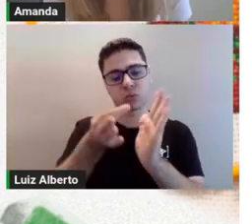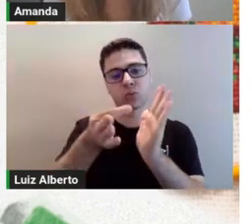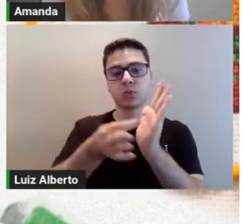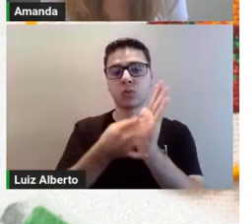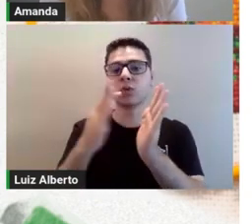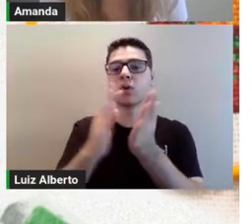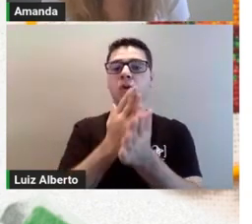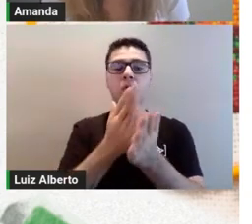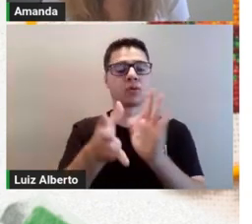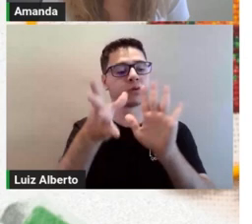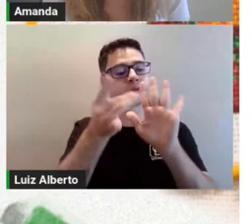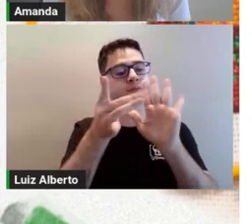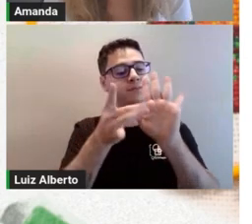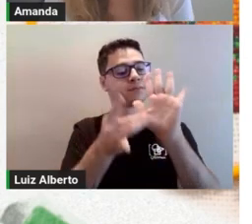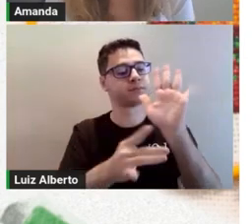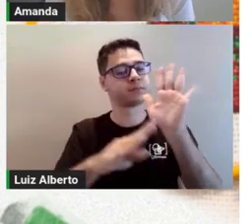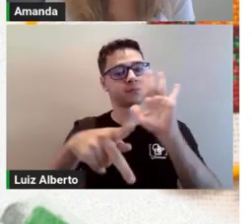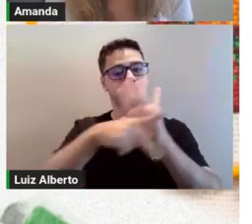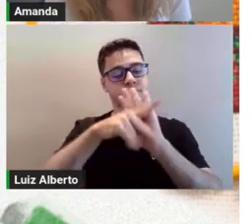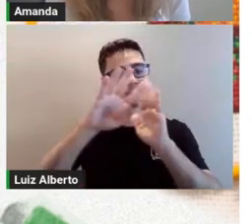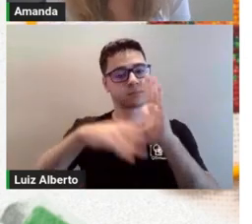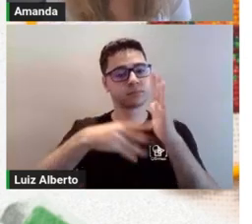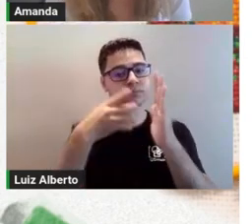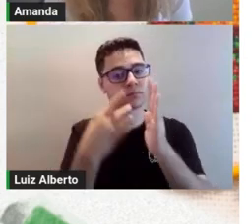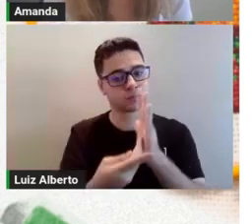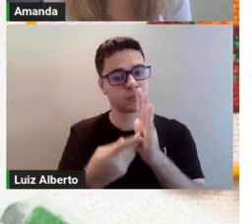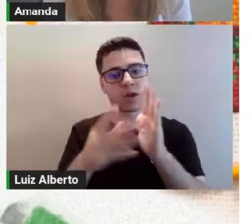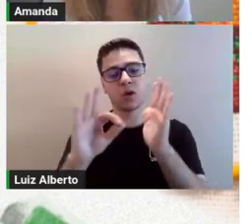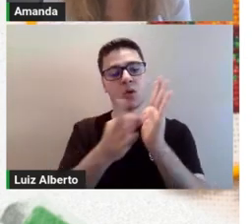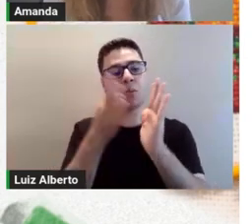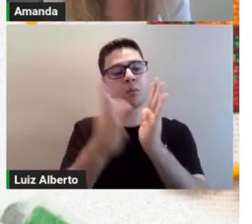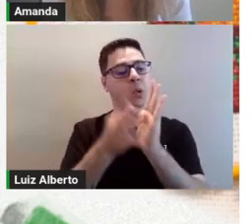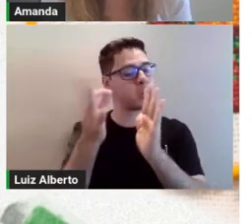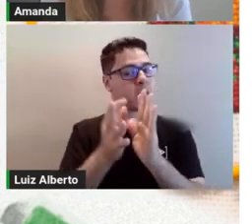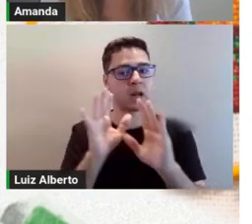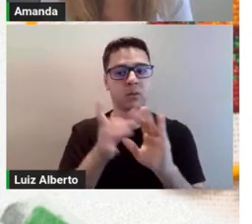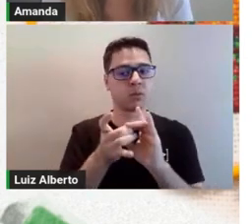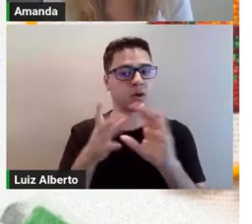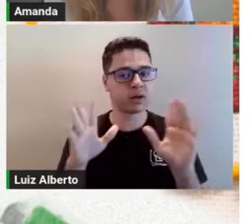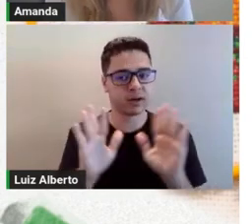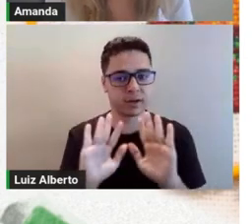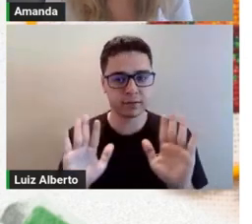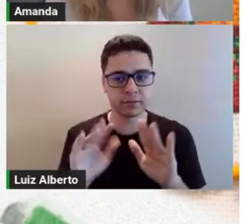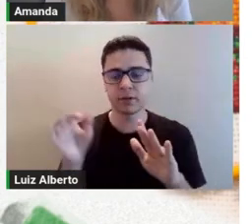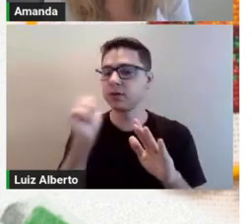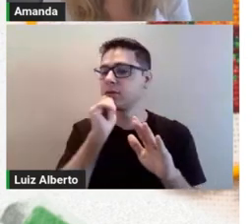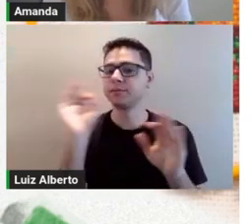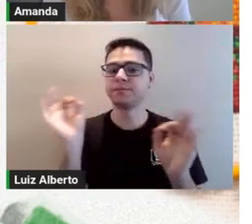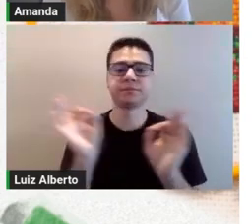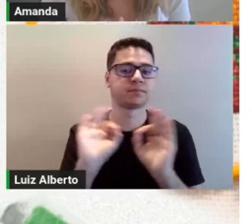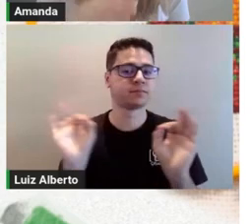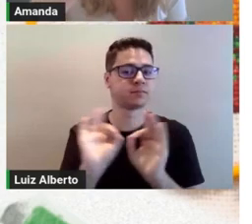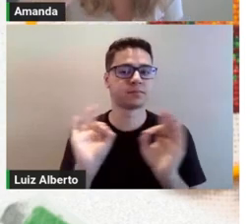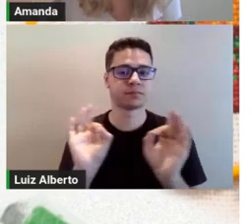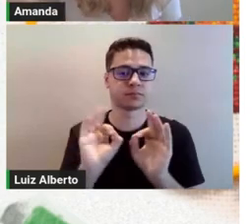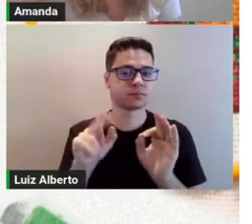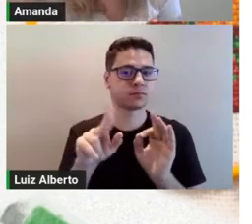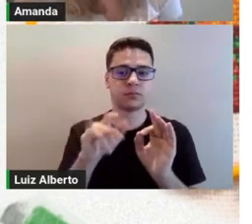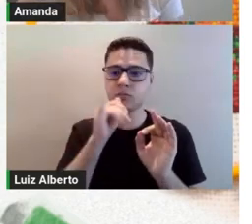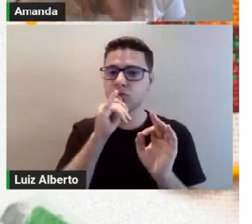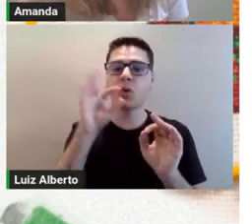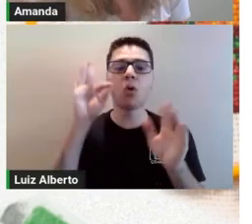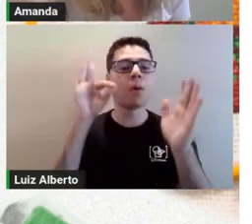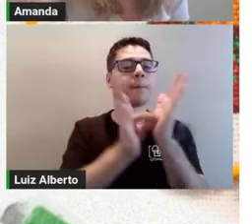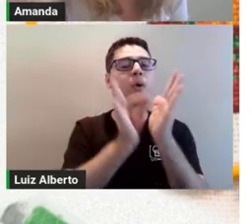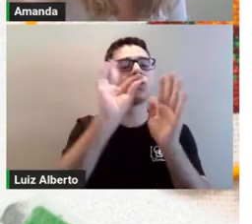características da pintura. Ele é um bordado livre, né, essa técnica. Não é um bordado como ponto cruz,